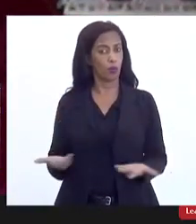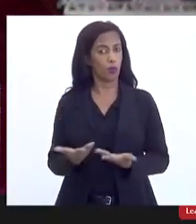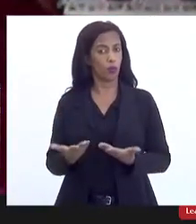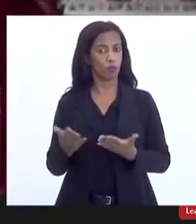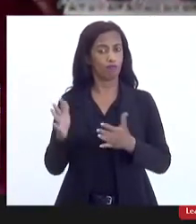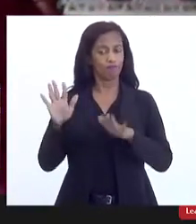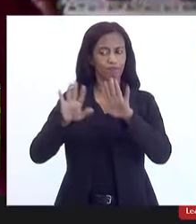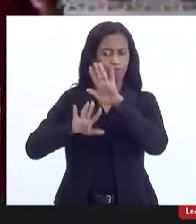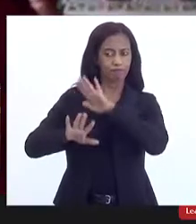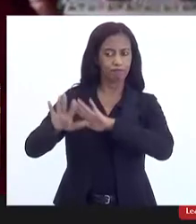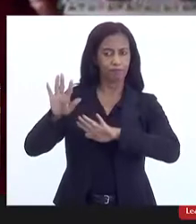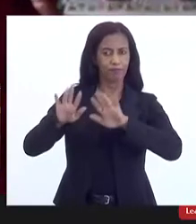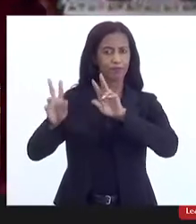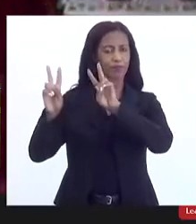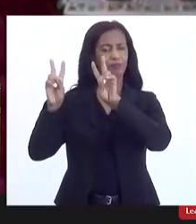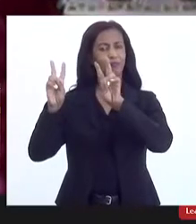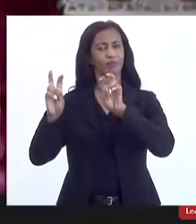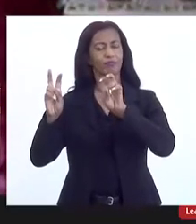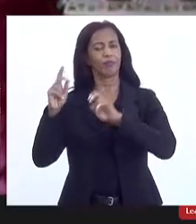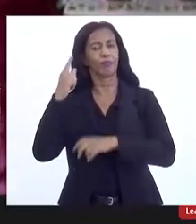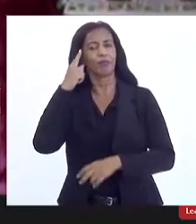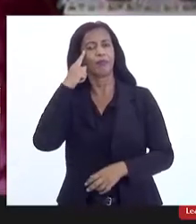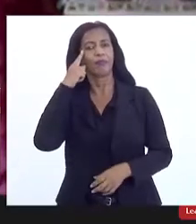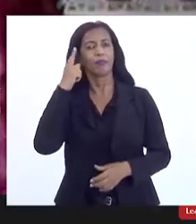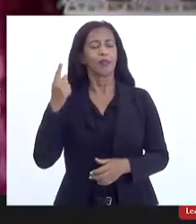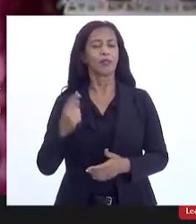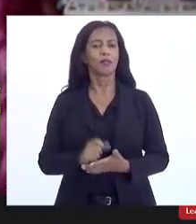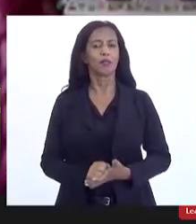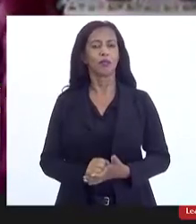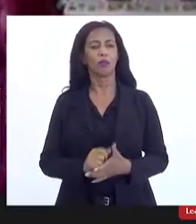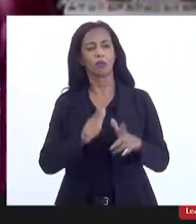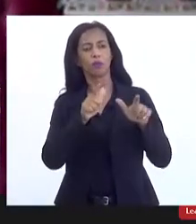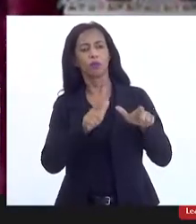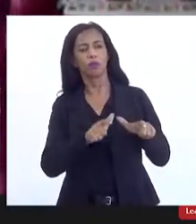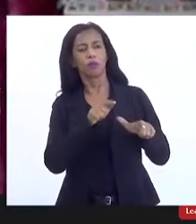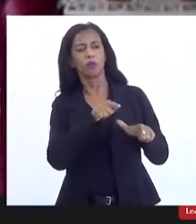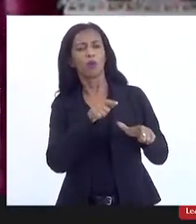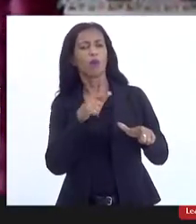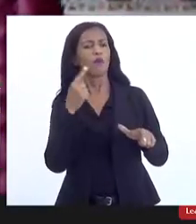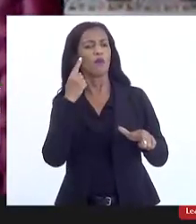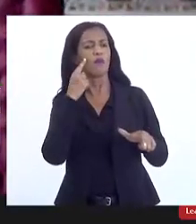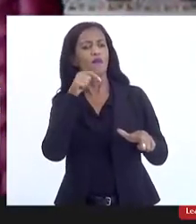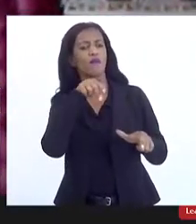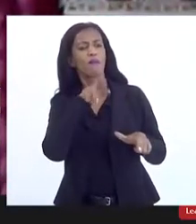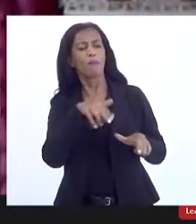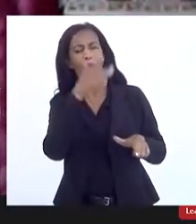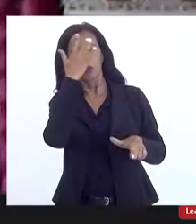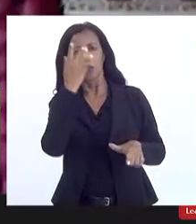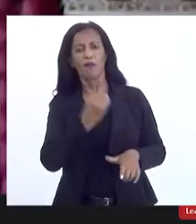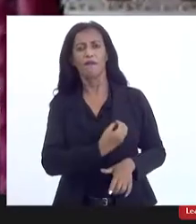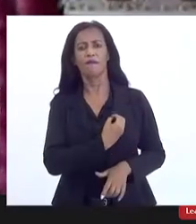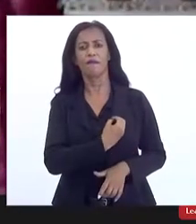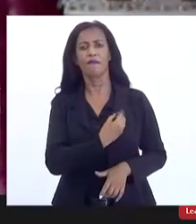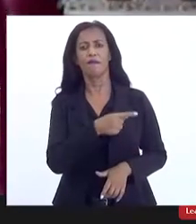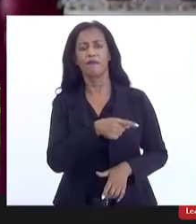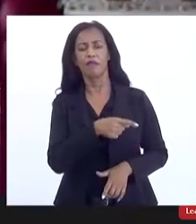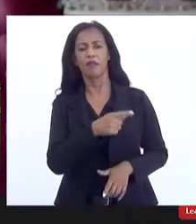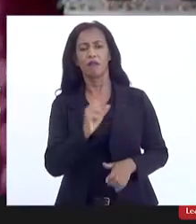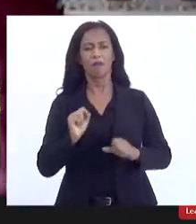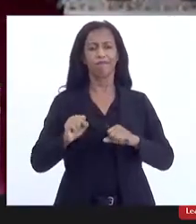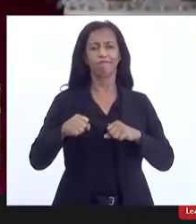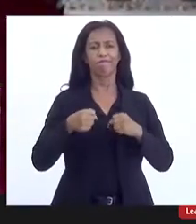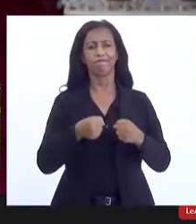visibilidade a esse tema, pensando o sul fluminense, ouvindo quem lá vive, ouvindo quem se